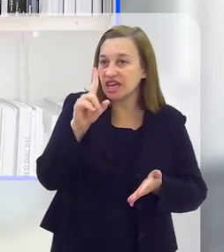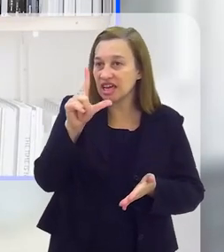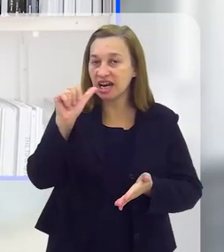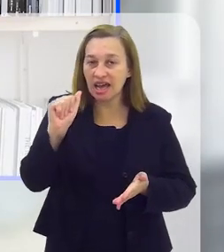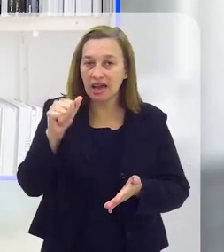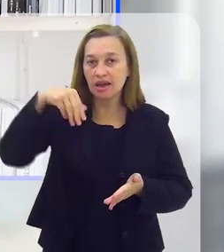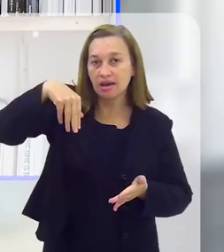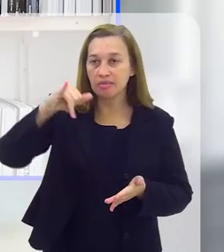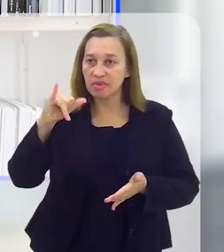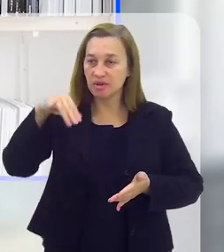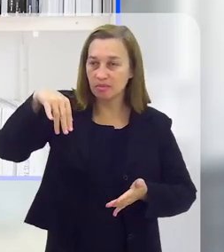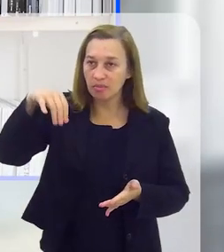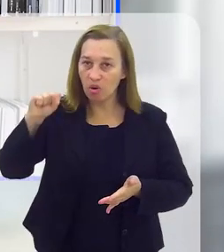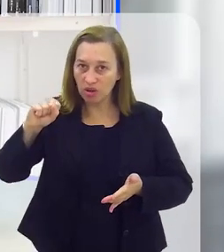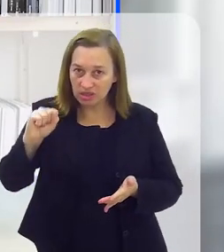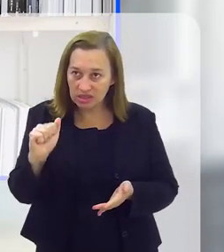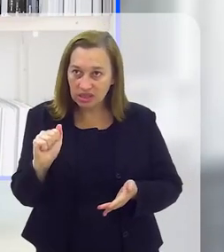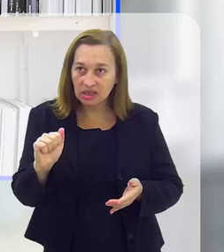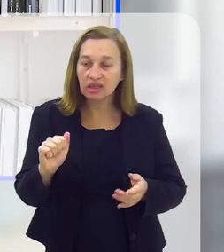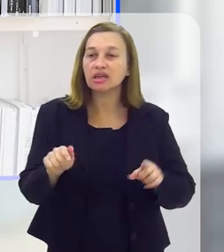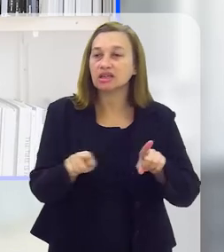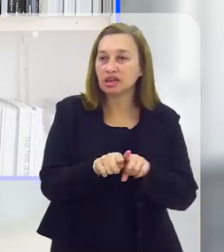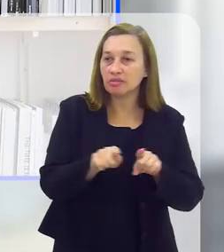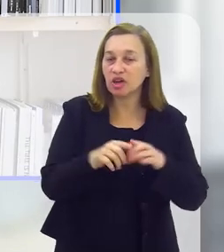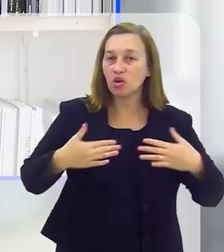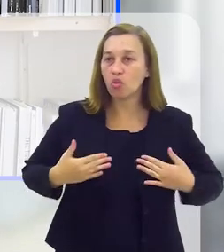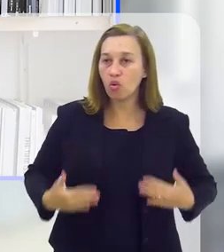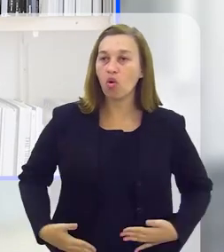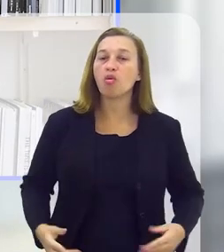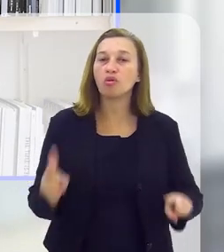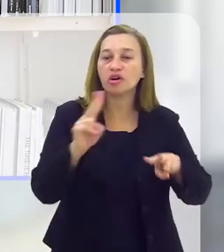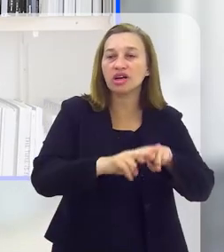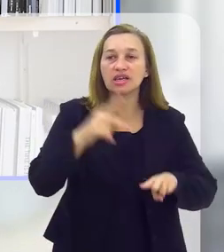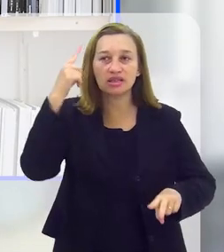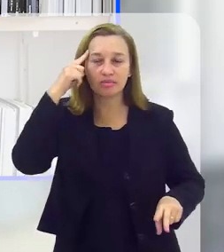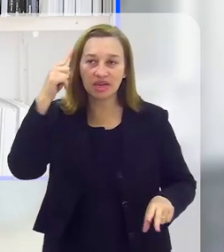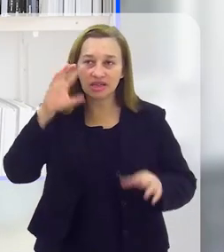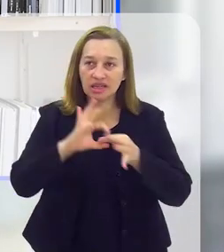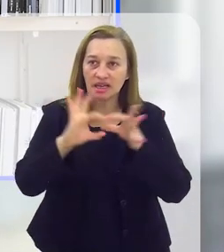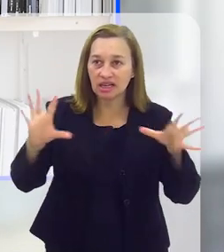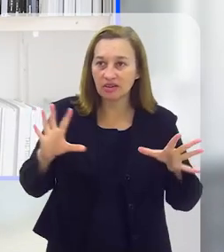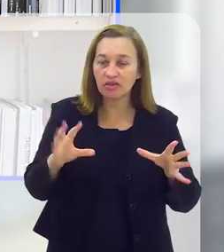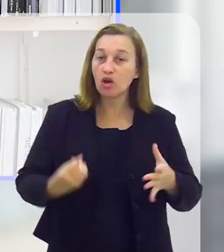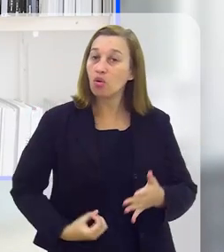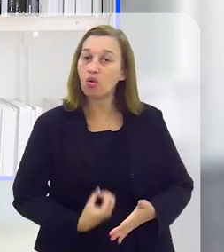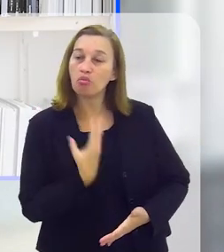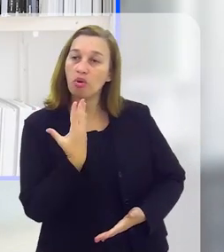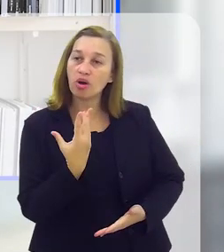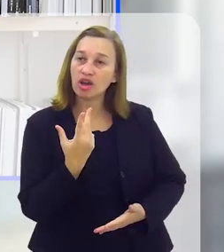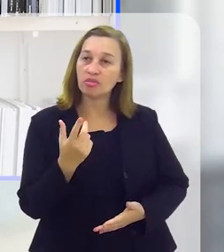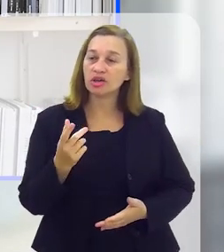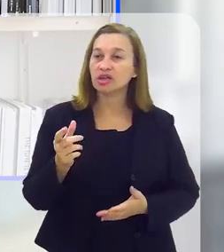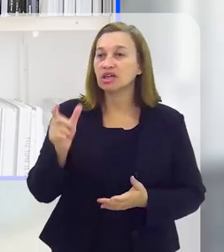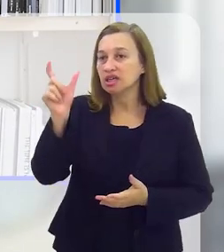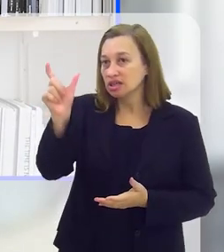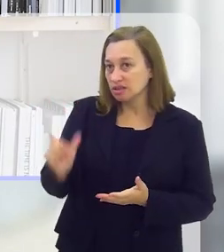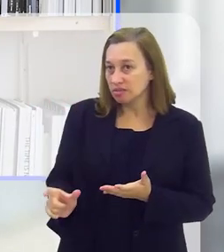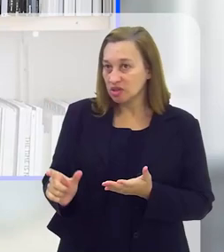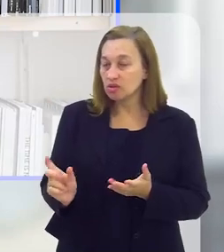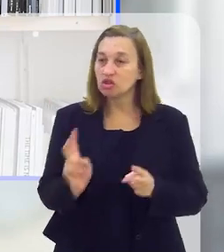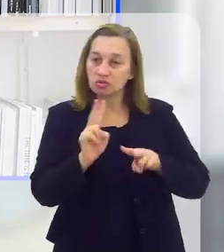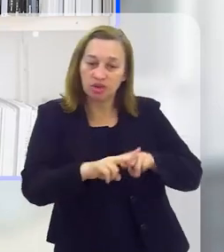Corpo Preso, Mente Livre, Versos aos Verbos de um Detento, com poemas escritos por detentos do presídio Lemos de Brito e a